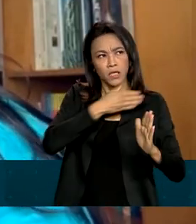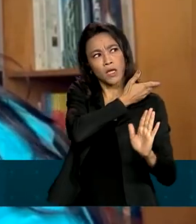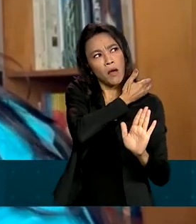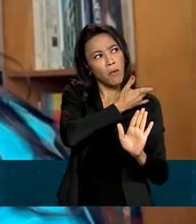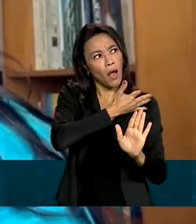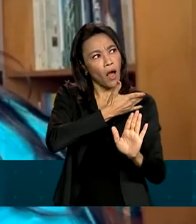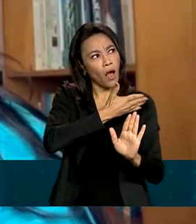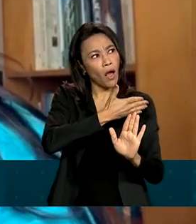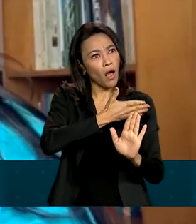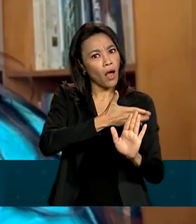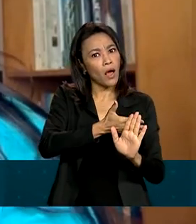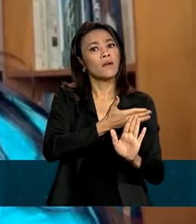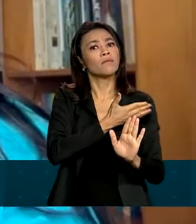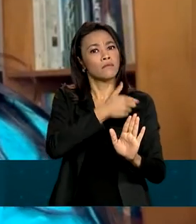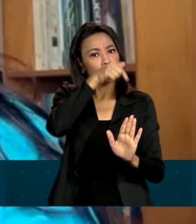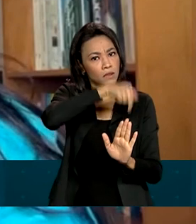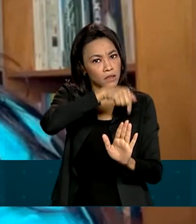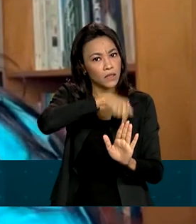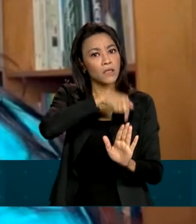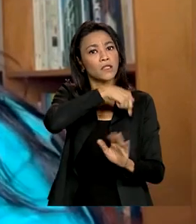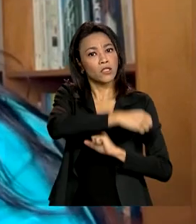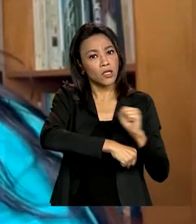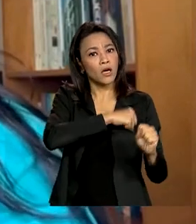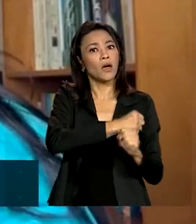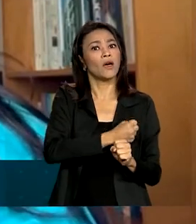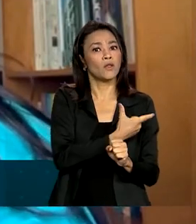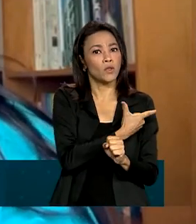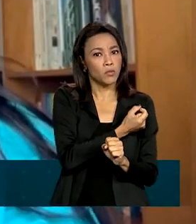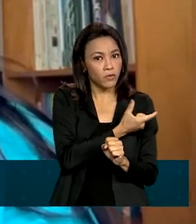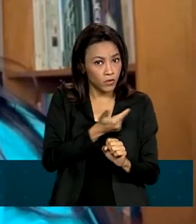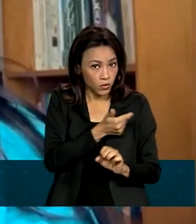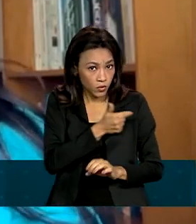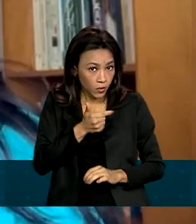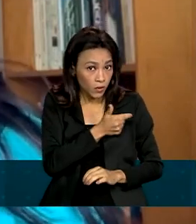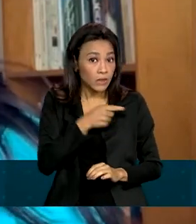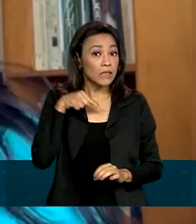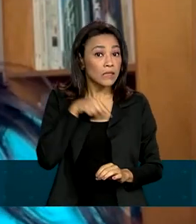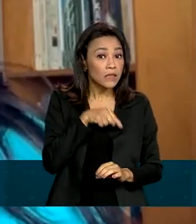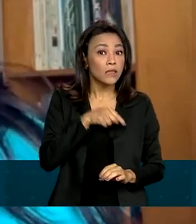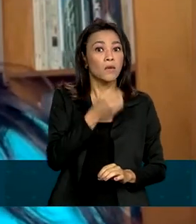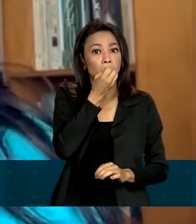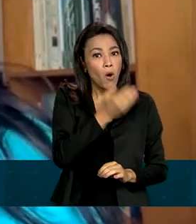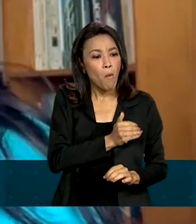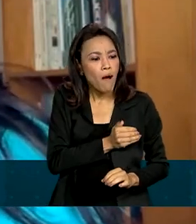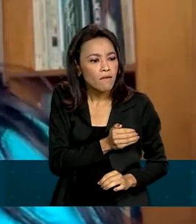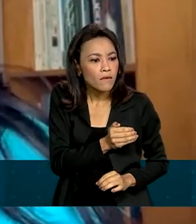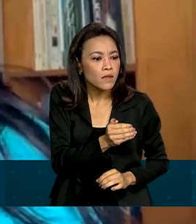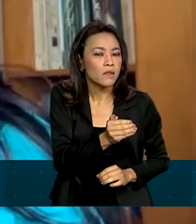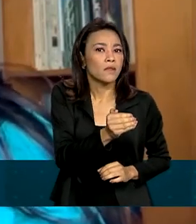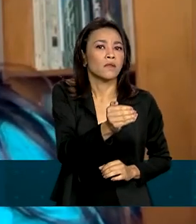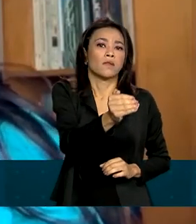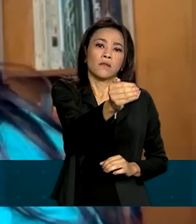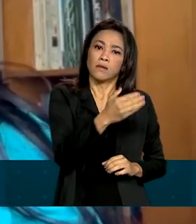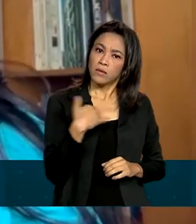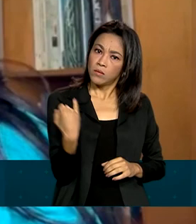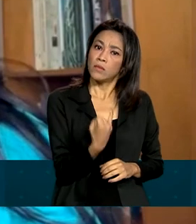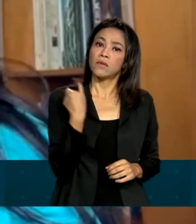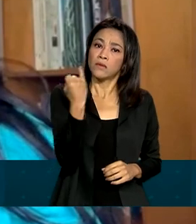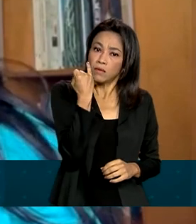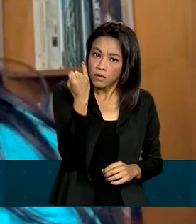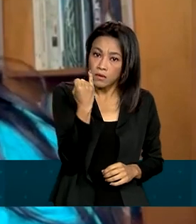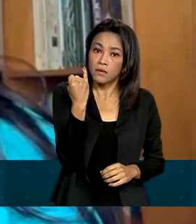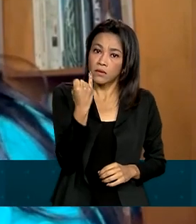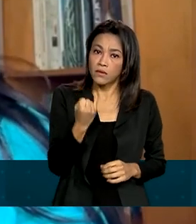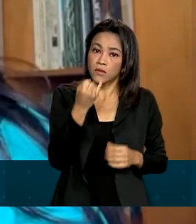2022, ele está relacionado a um avanço importante da ocupação ao longo